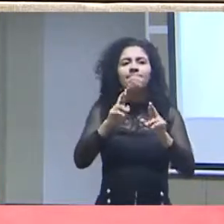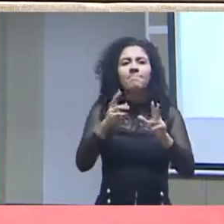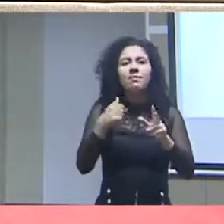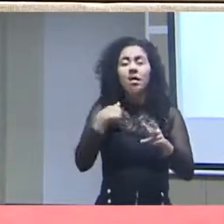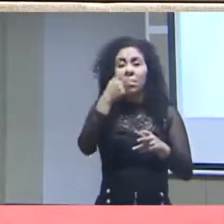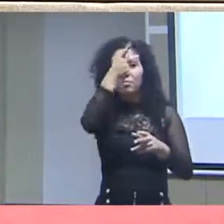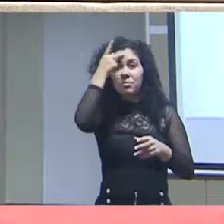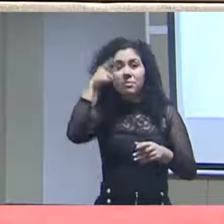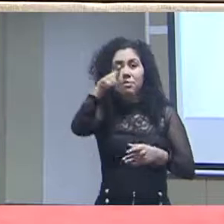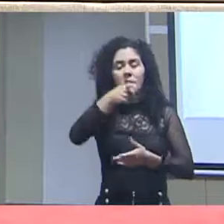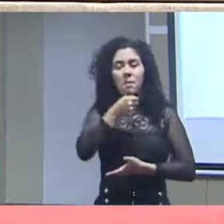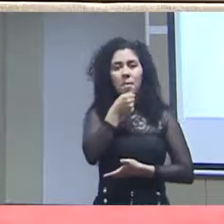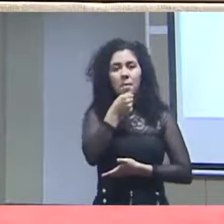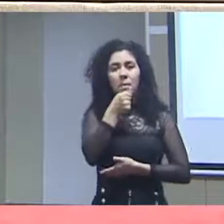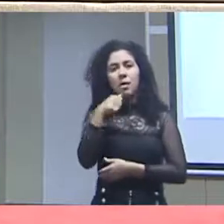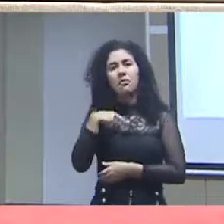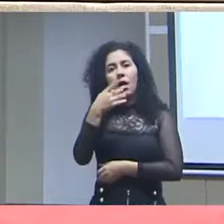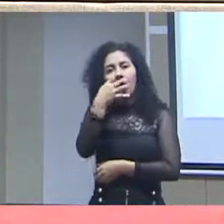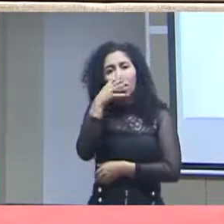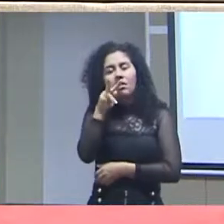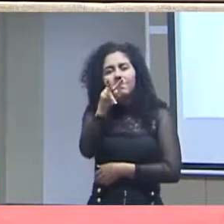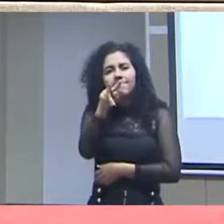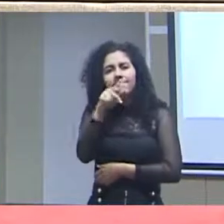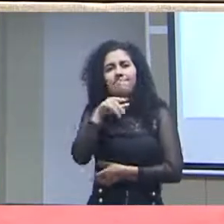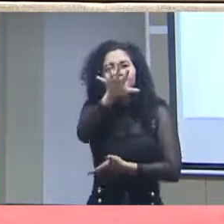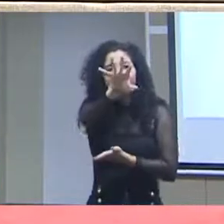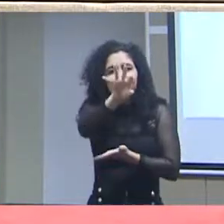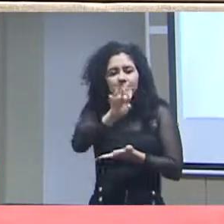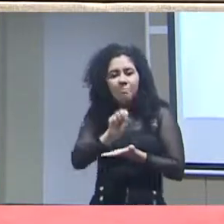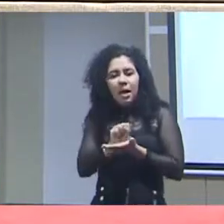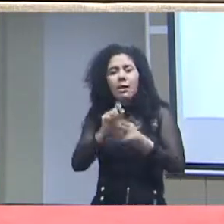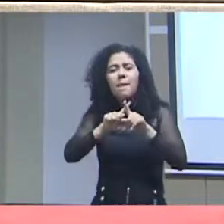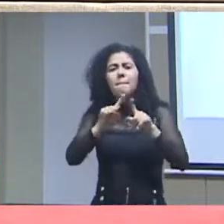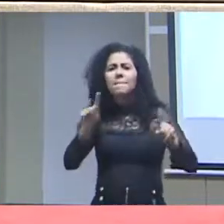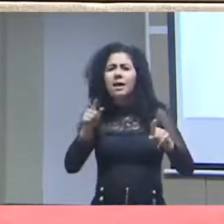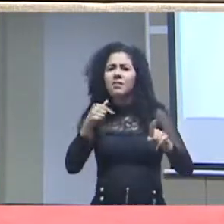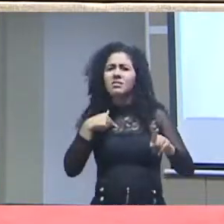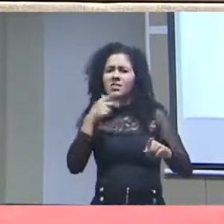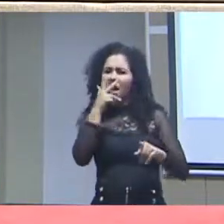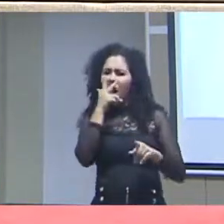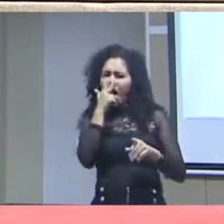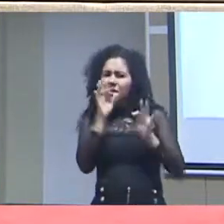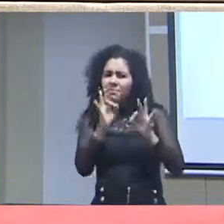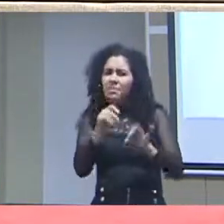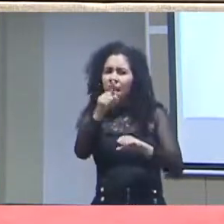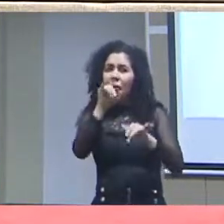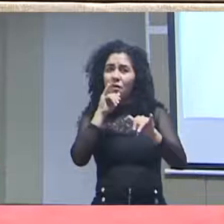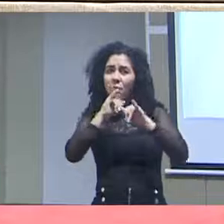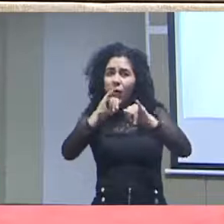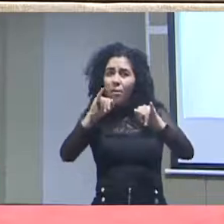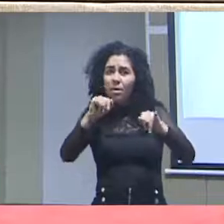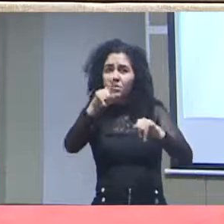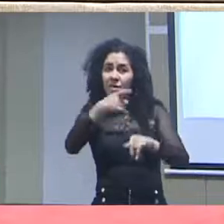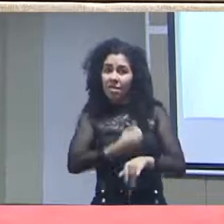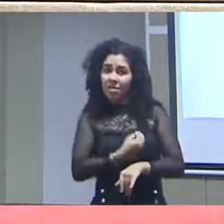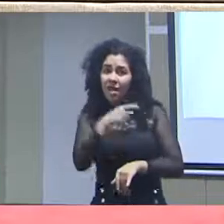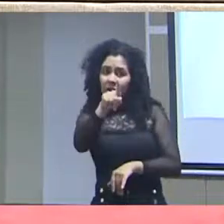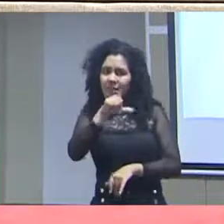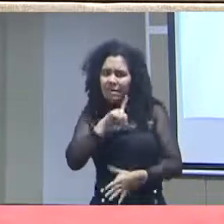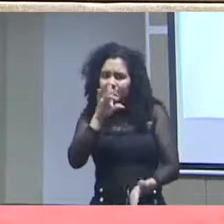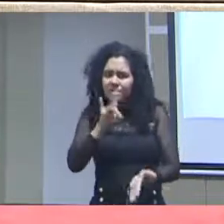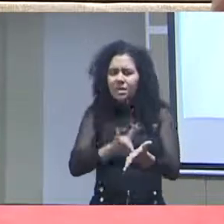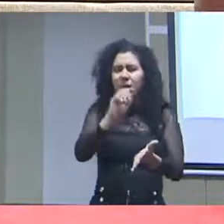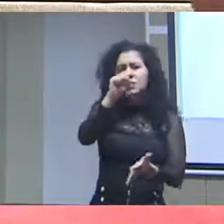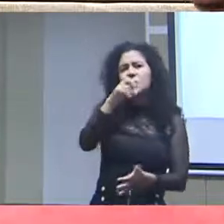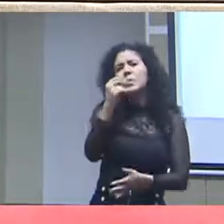daquilo que foi apresentado. Então, olha que pena, os chamados aliados ou outra coisa, estão morrendo. Olha que